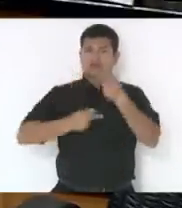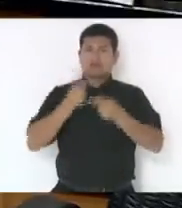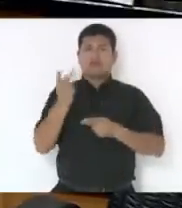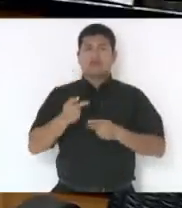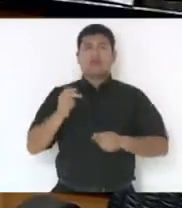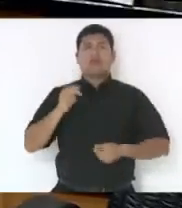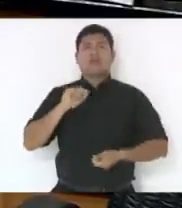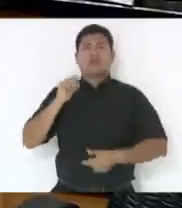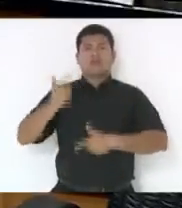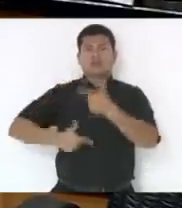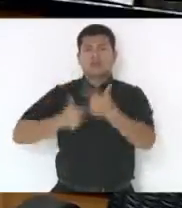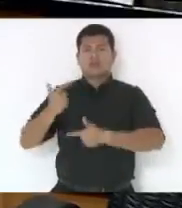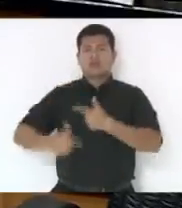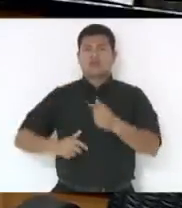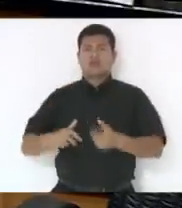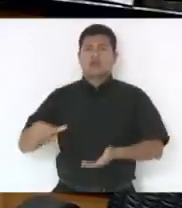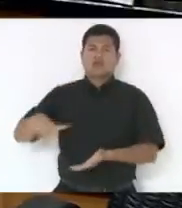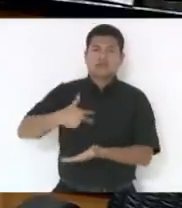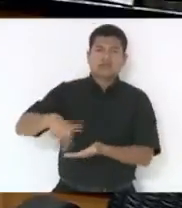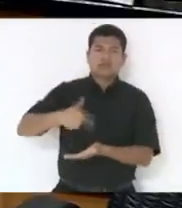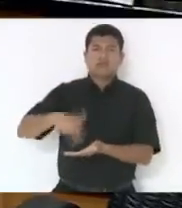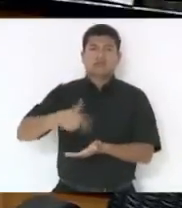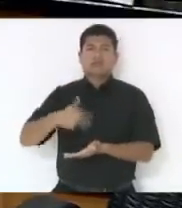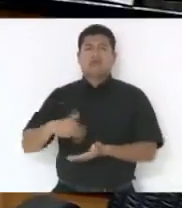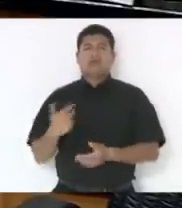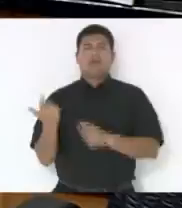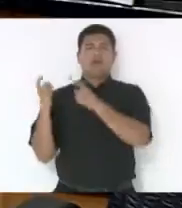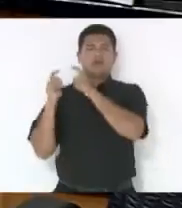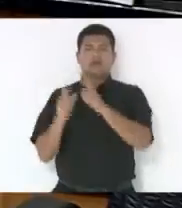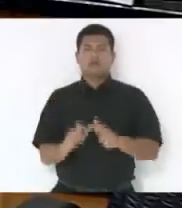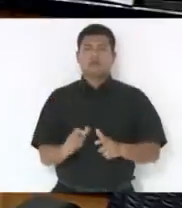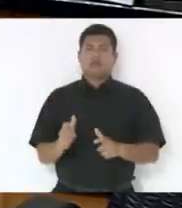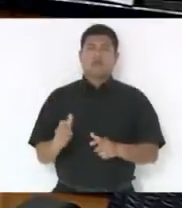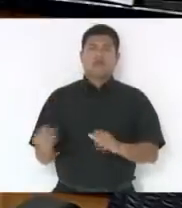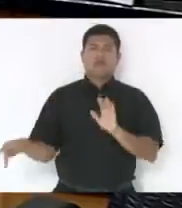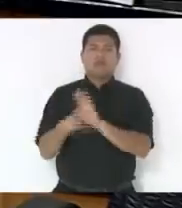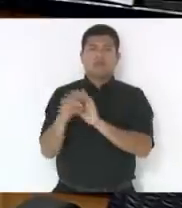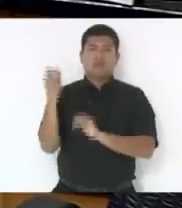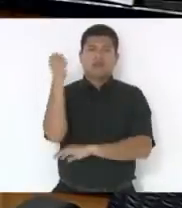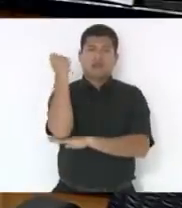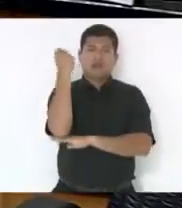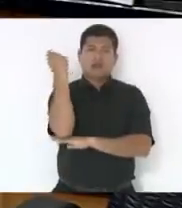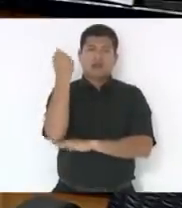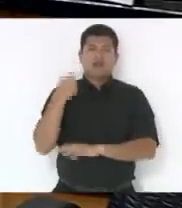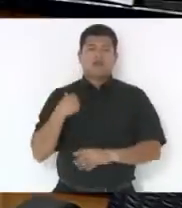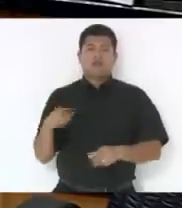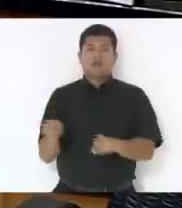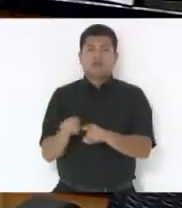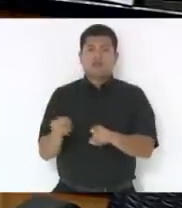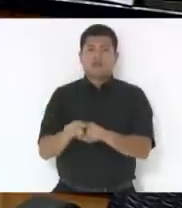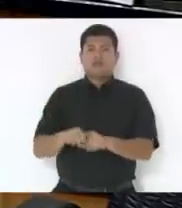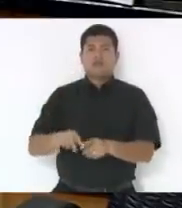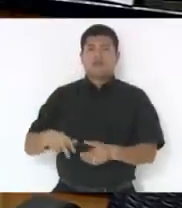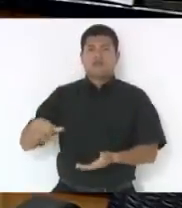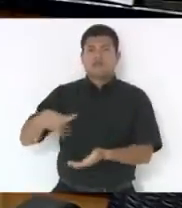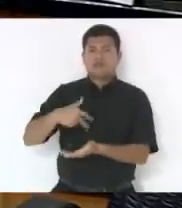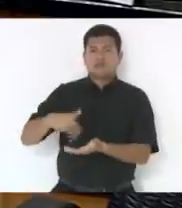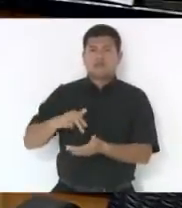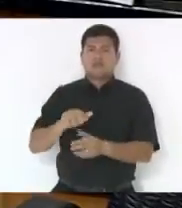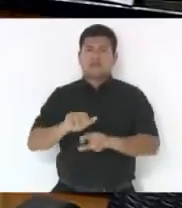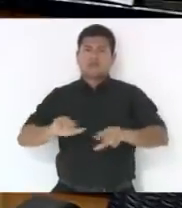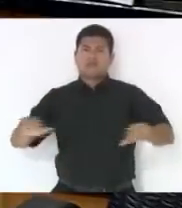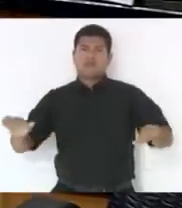artísticas, danças tradicionais, gauchescas, danças de salão, declamação,